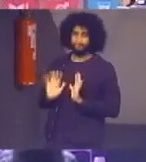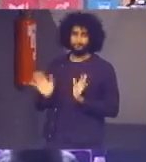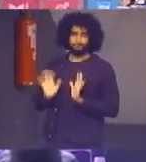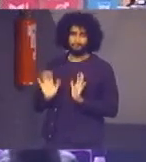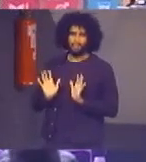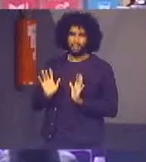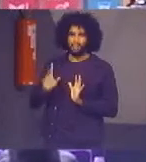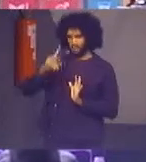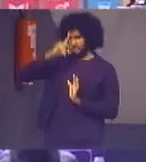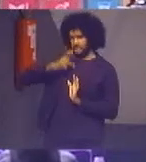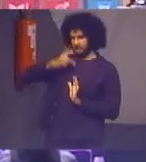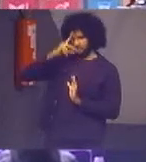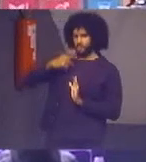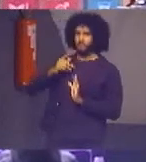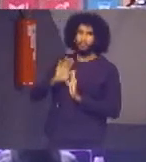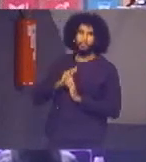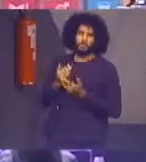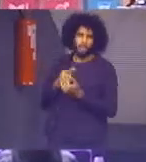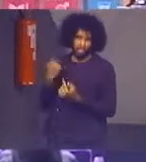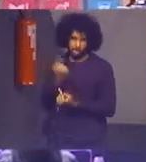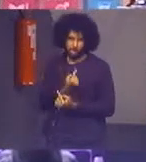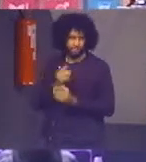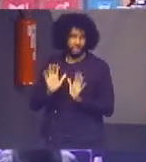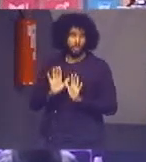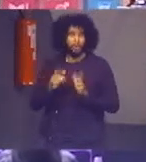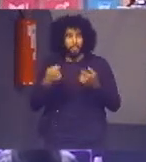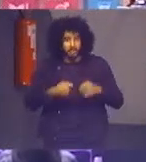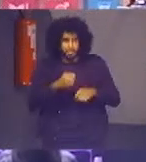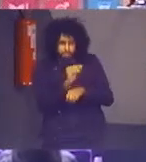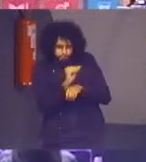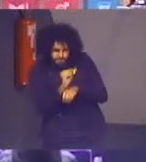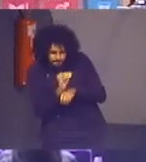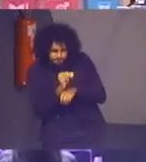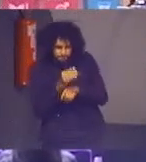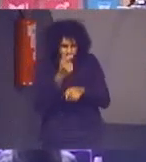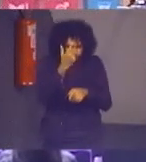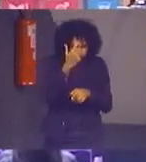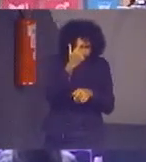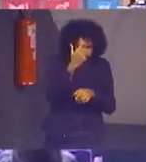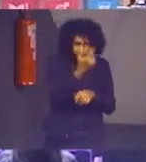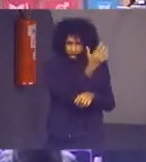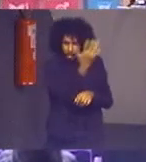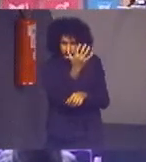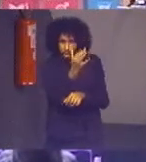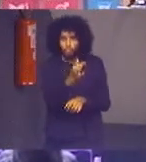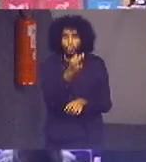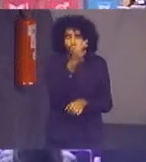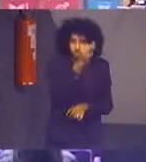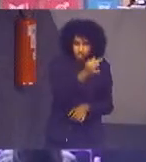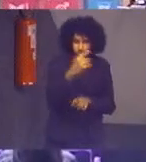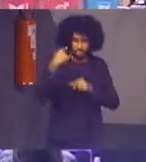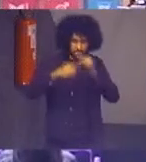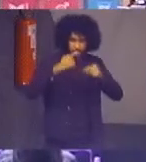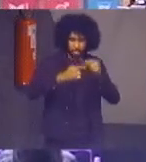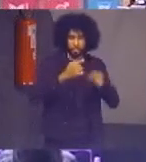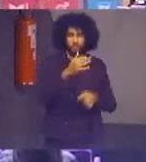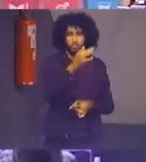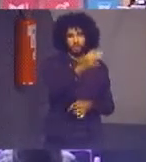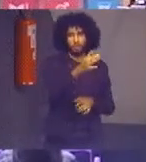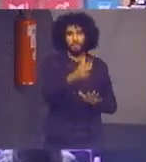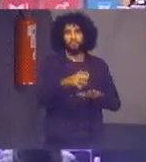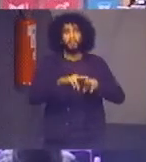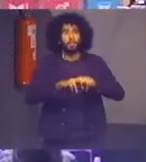nós nós estamos aqui cuidando do ambiente para tratar da saúde das futuras gerações e por isso eu